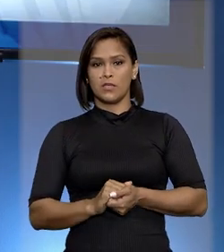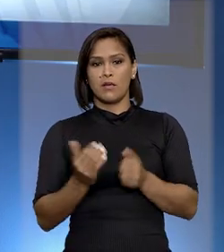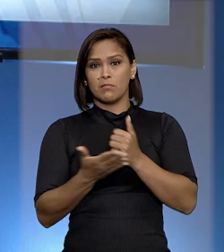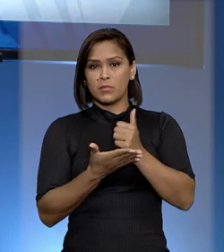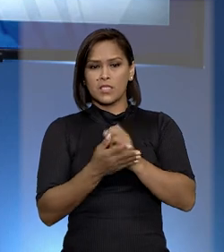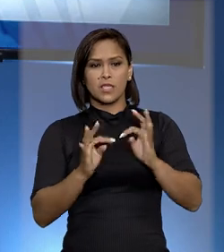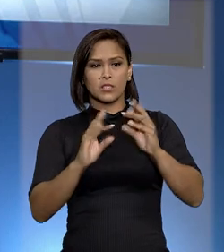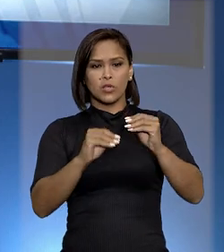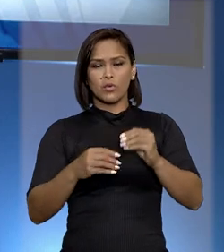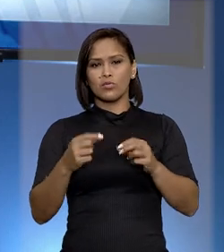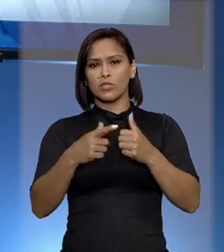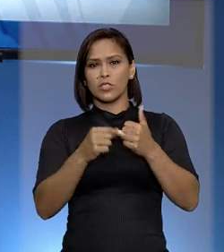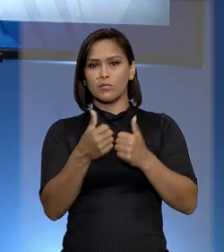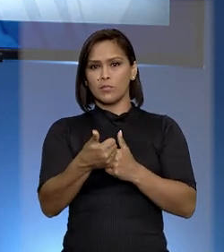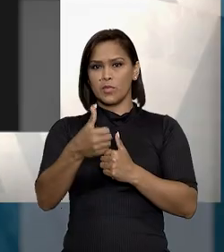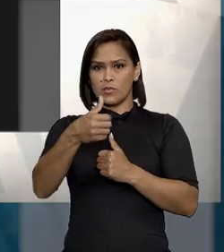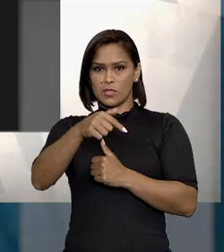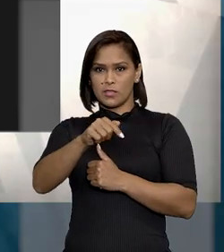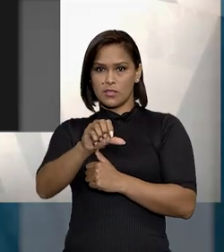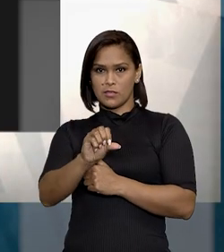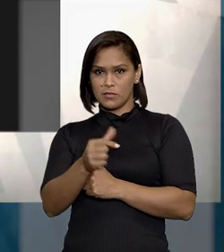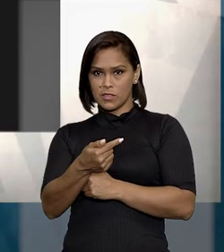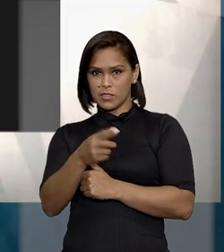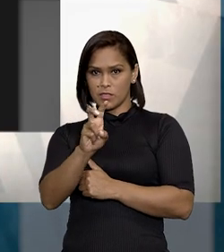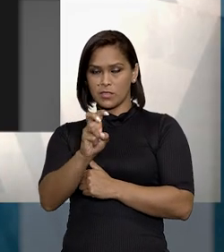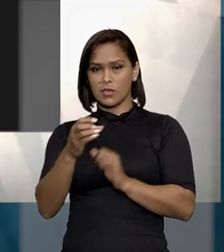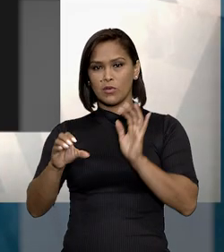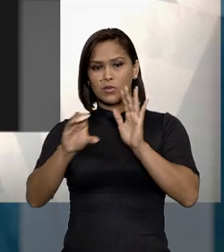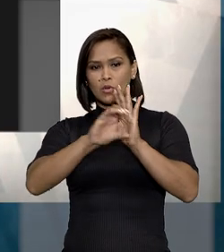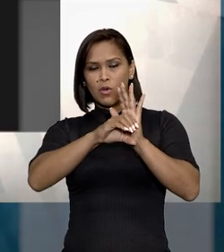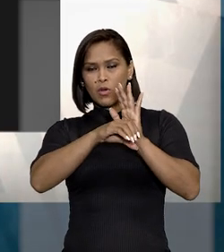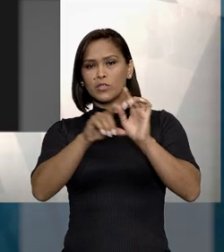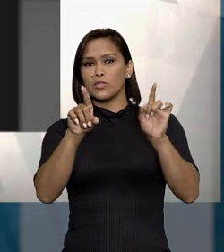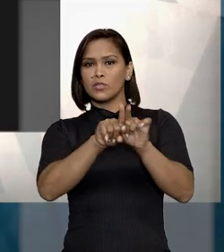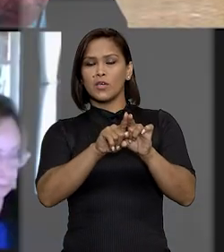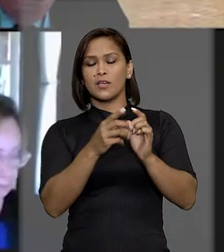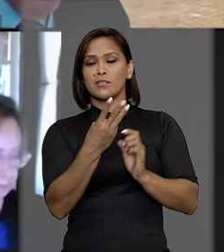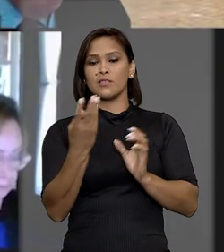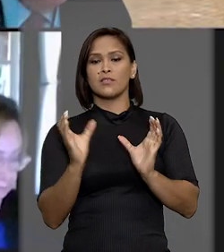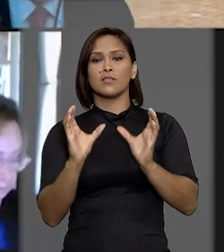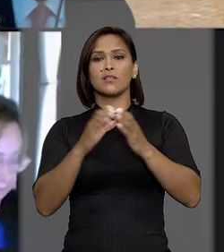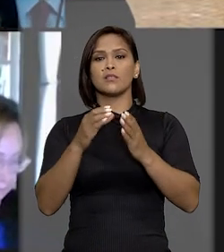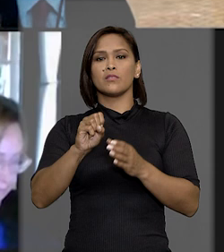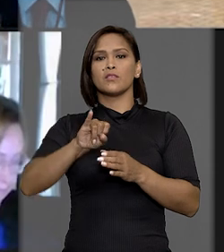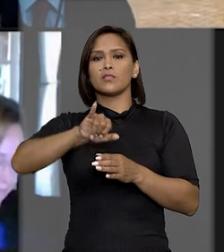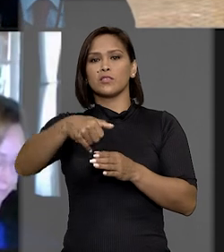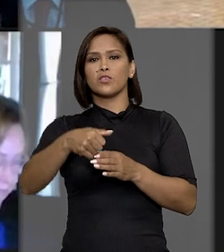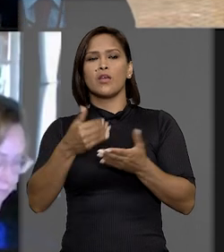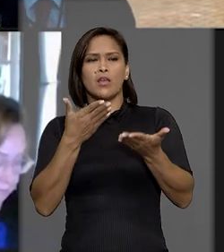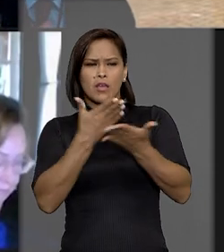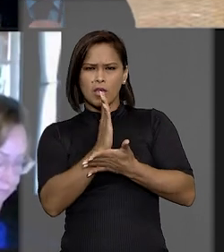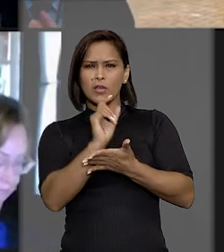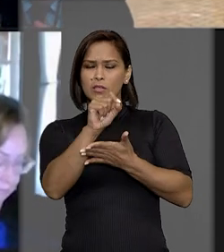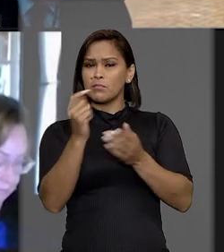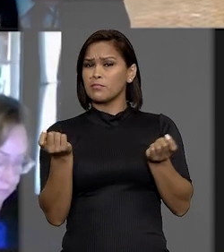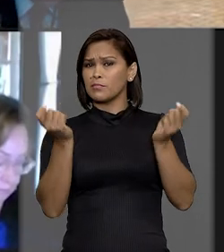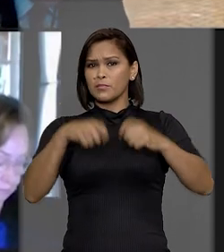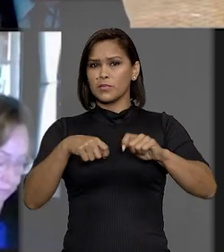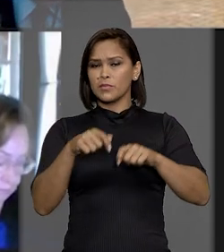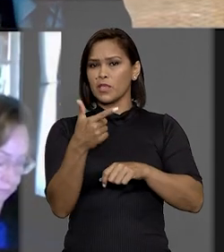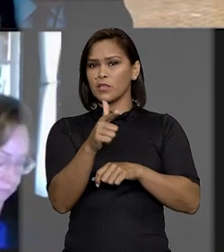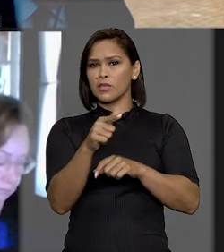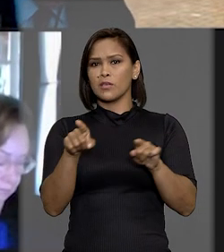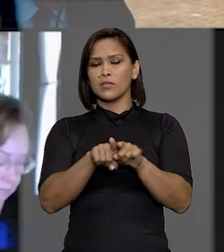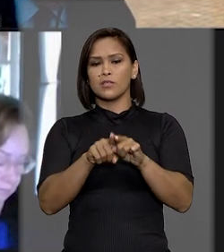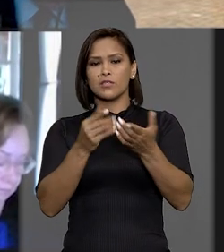Com base nas disposições do artigo 1725 do Código Civil, a terceira turma do STJ reconheceu